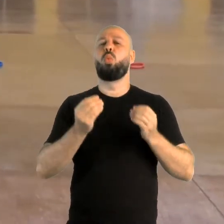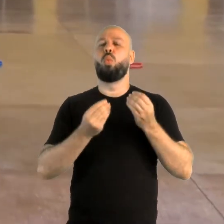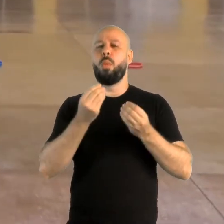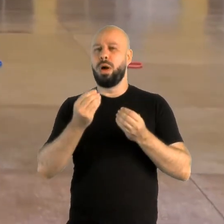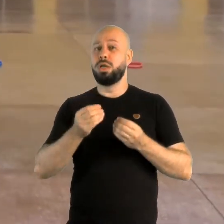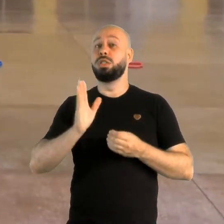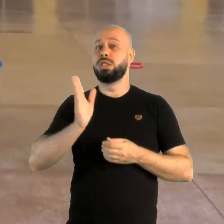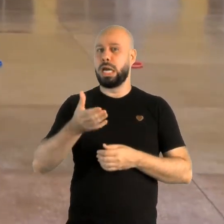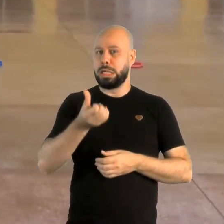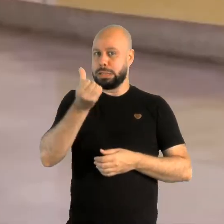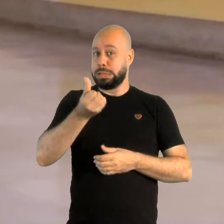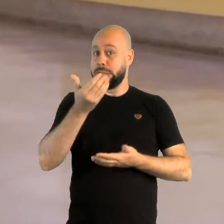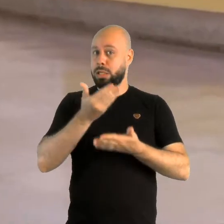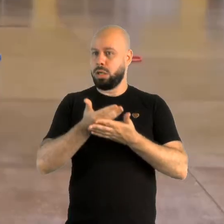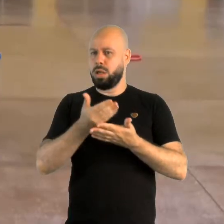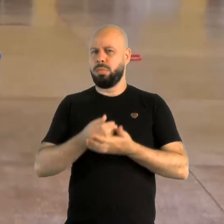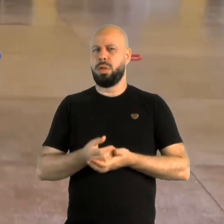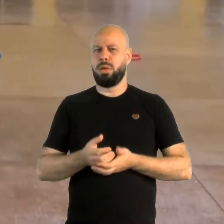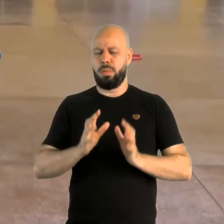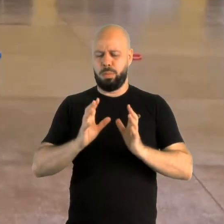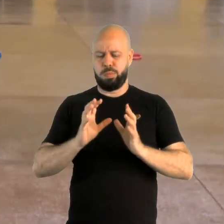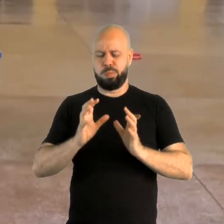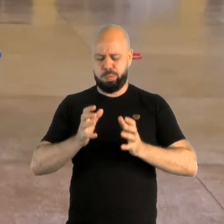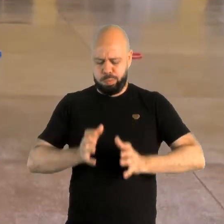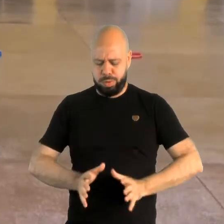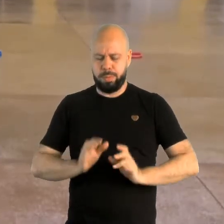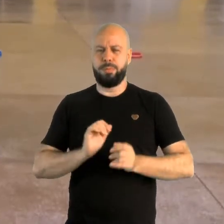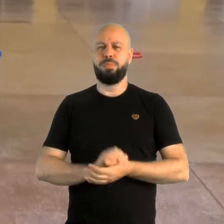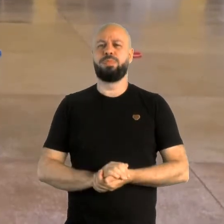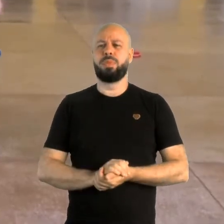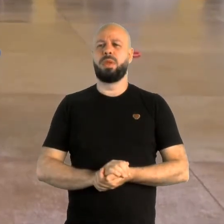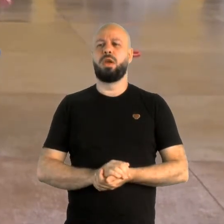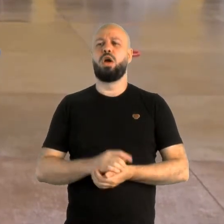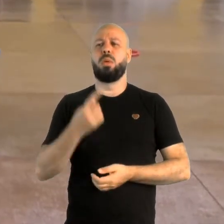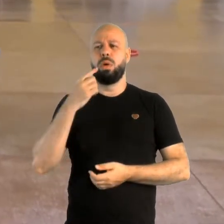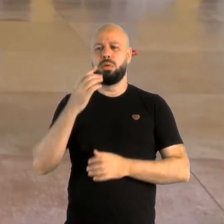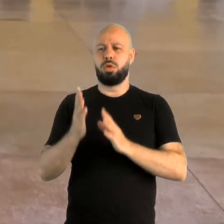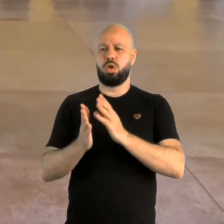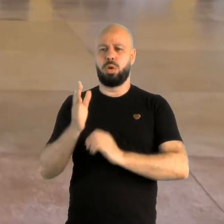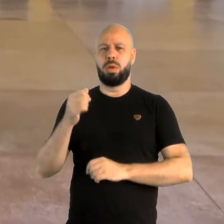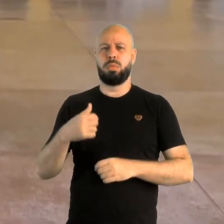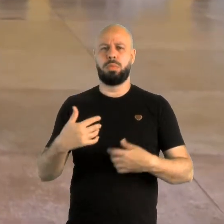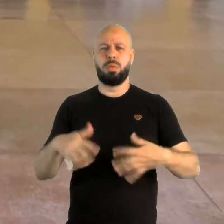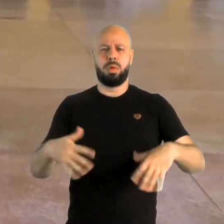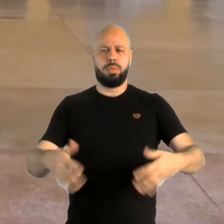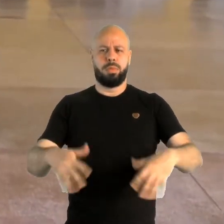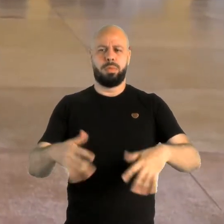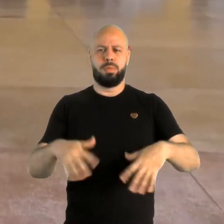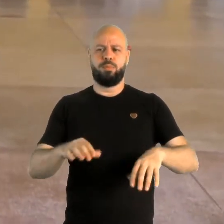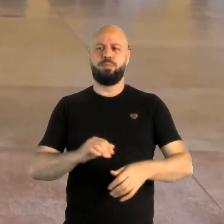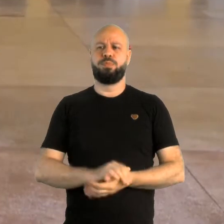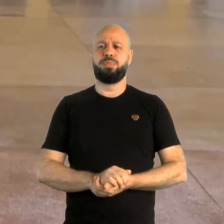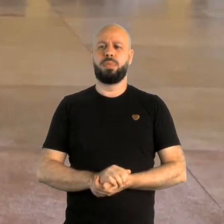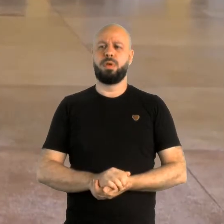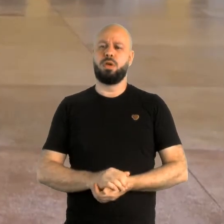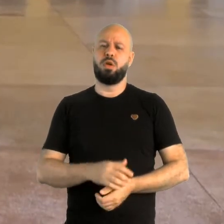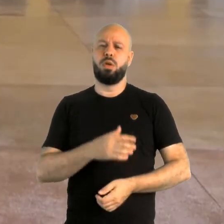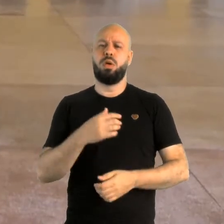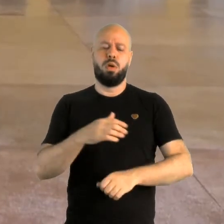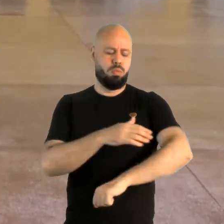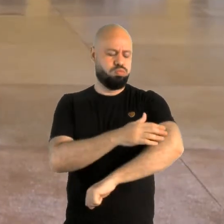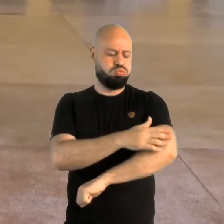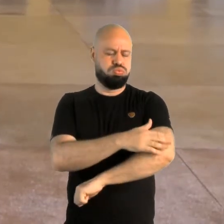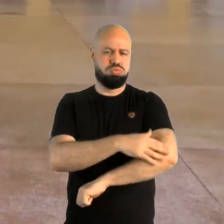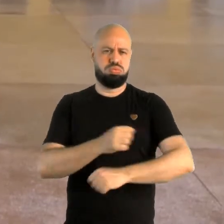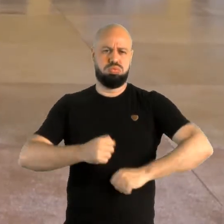Deixa a bola no chão, relaxou os braços, relaxou o cotovelo,